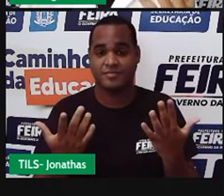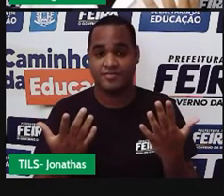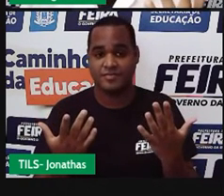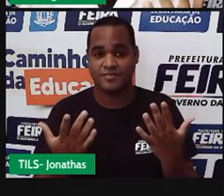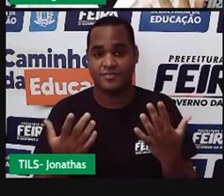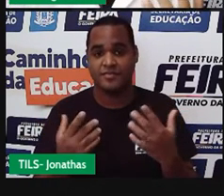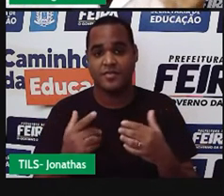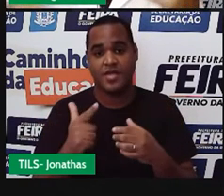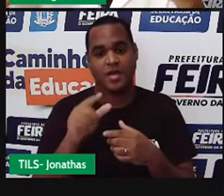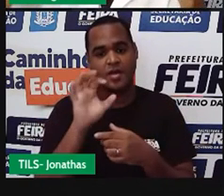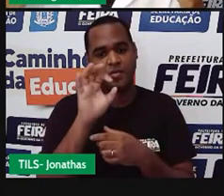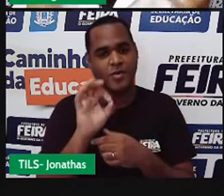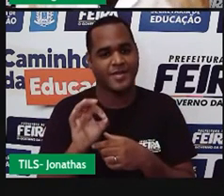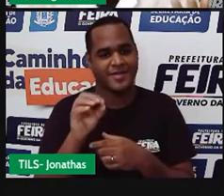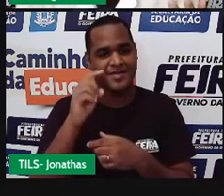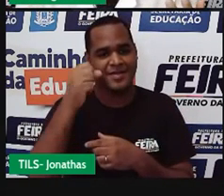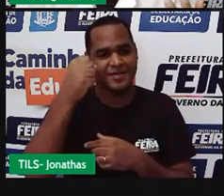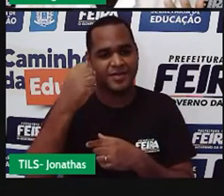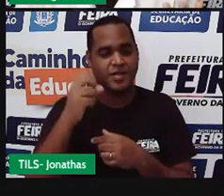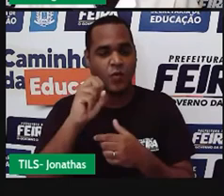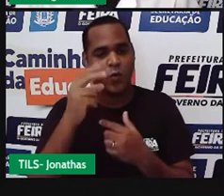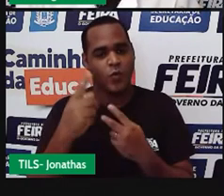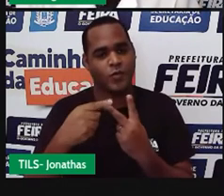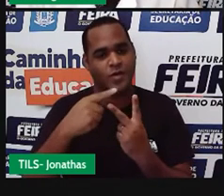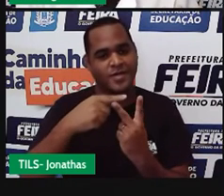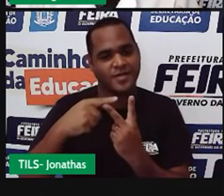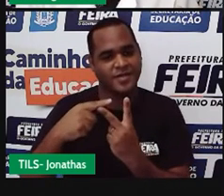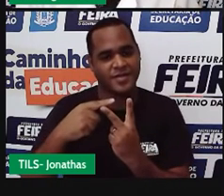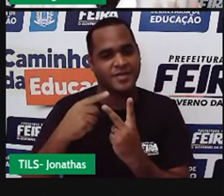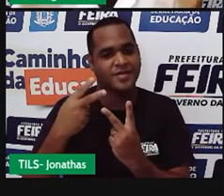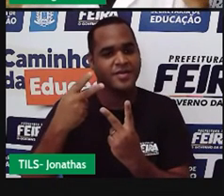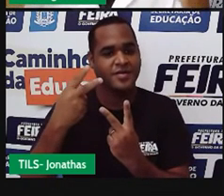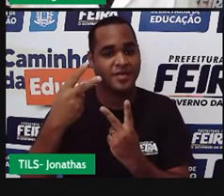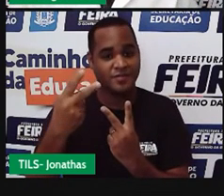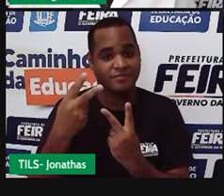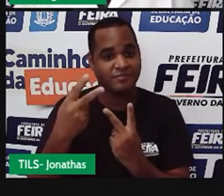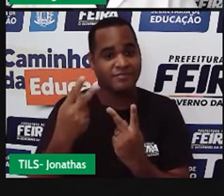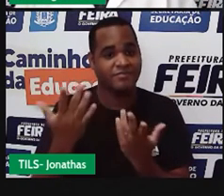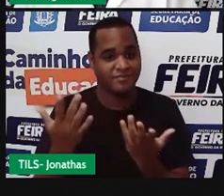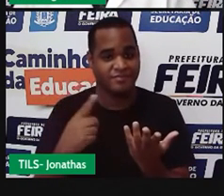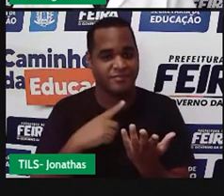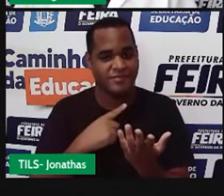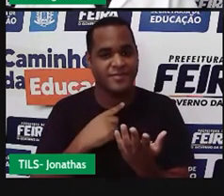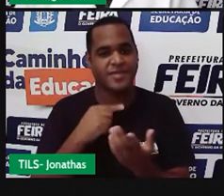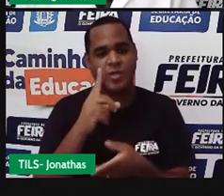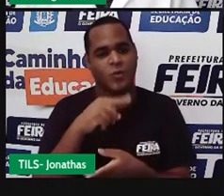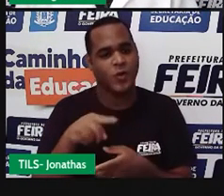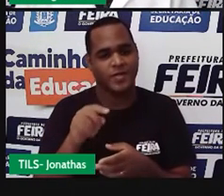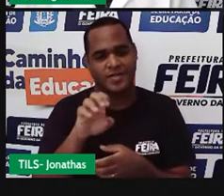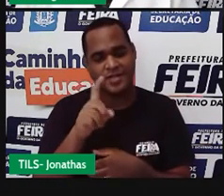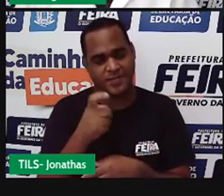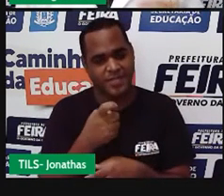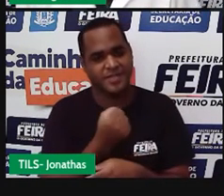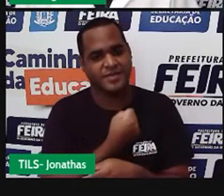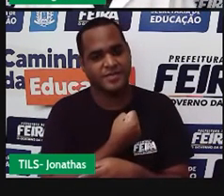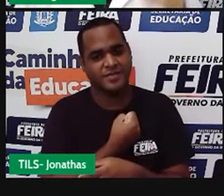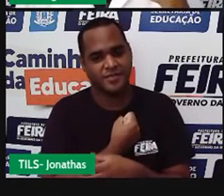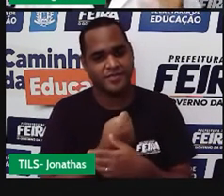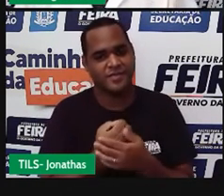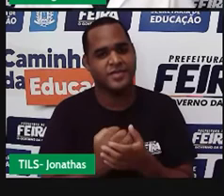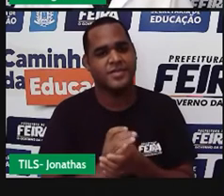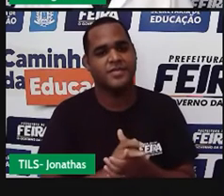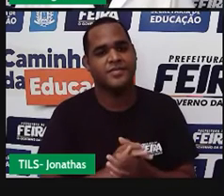potência e a raiz quadrada, olha só, você tem uma expressão numérica. Então,